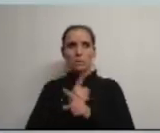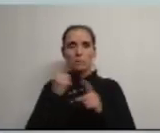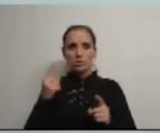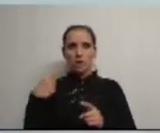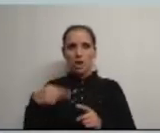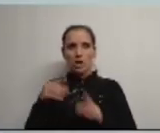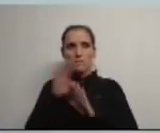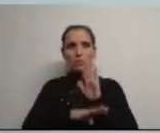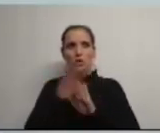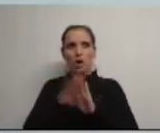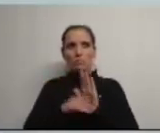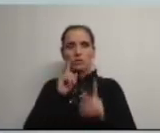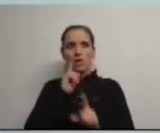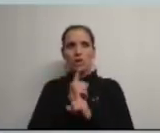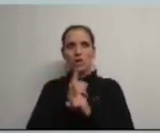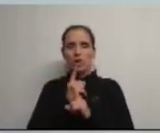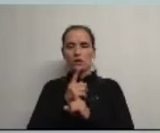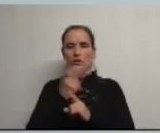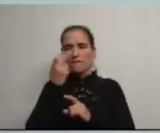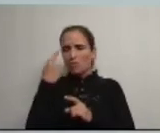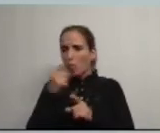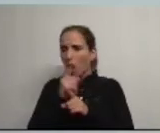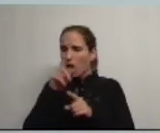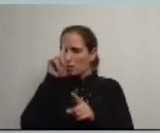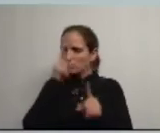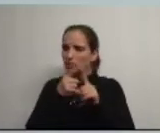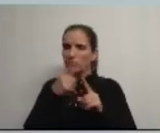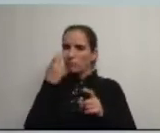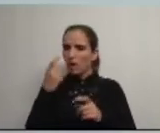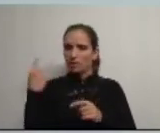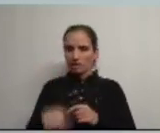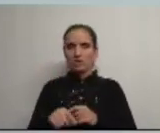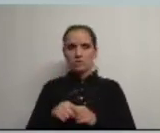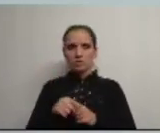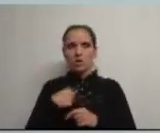há programas que são mesmo muito mal intencionados eu sinto uma coisa